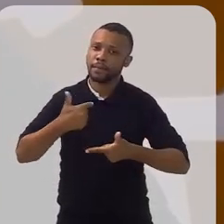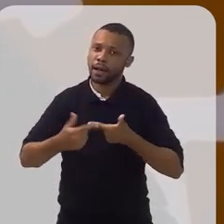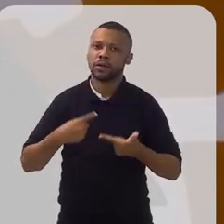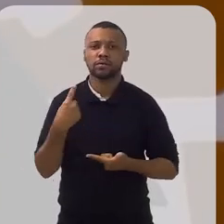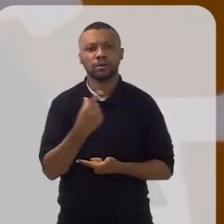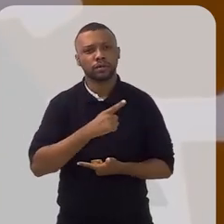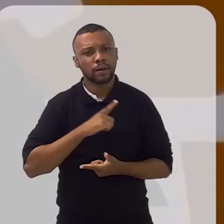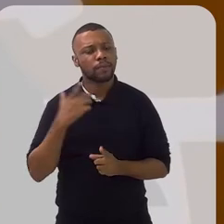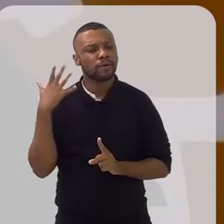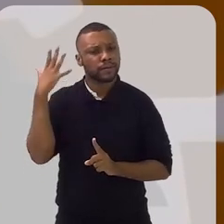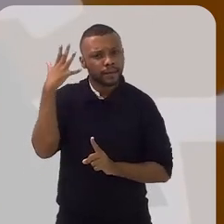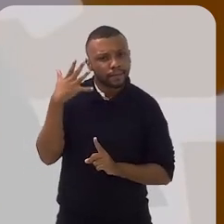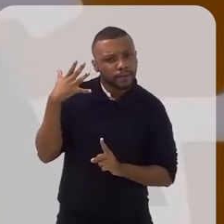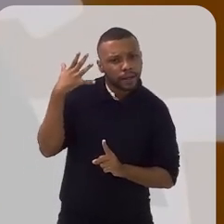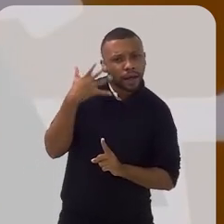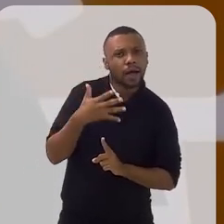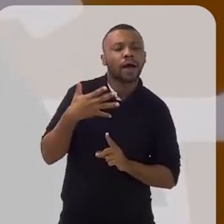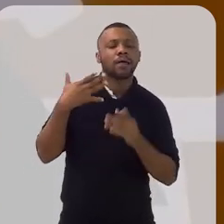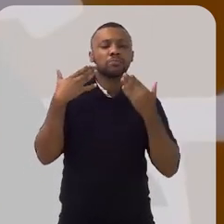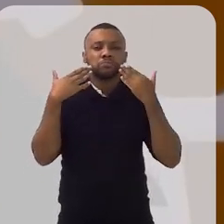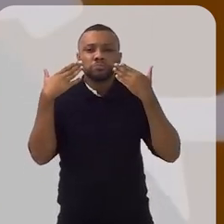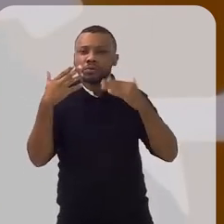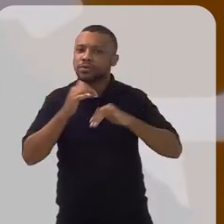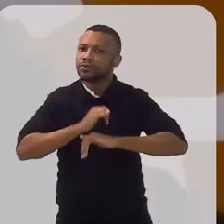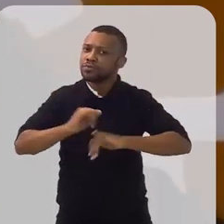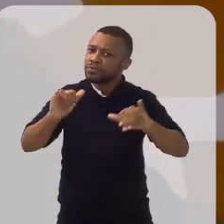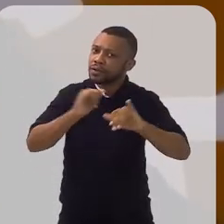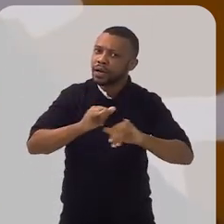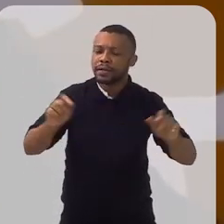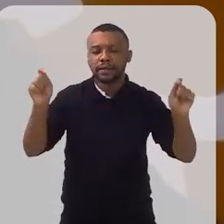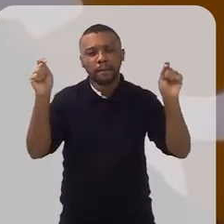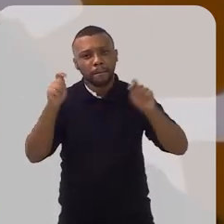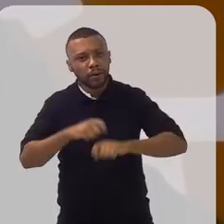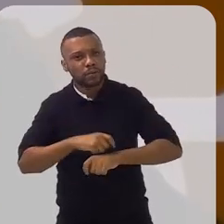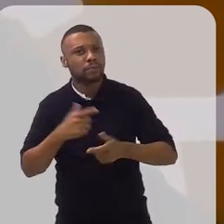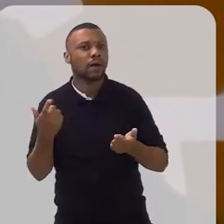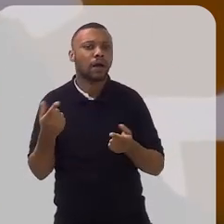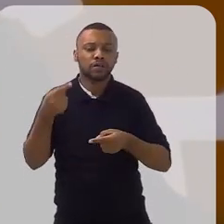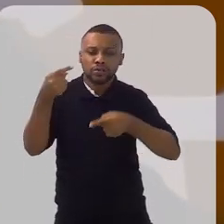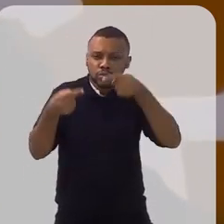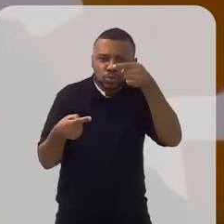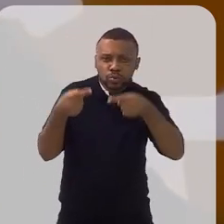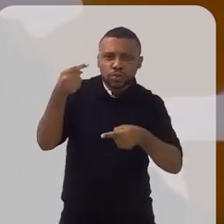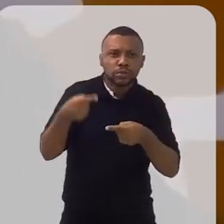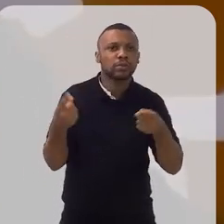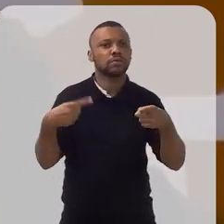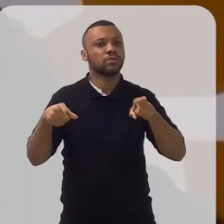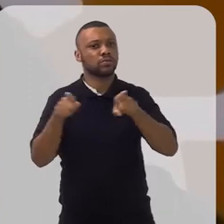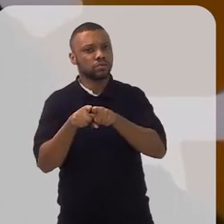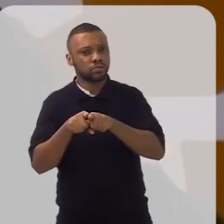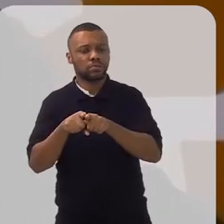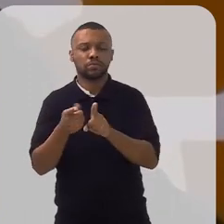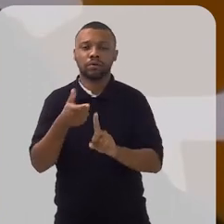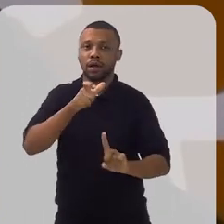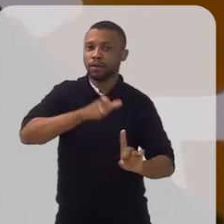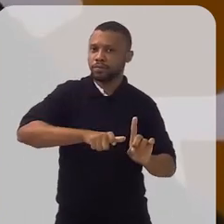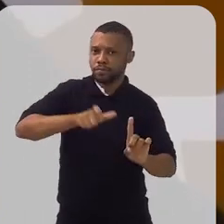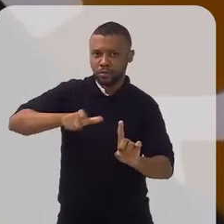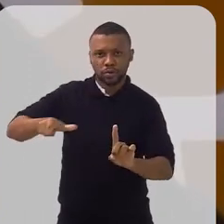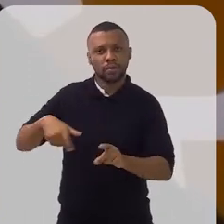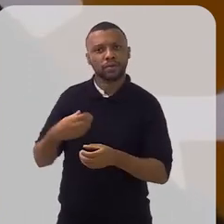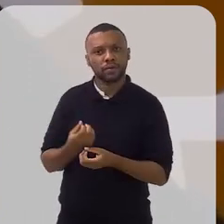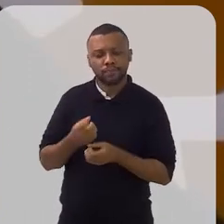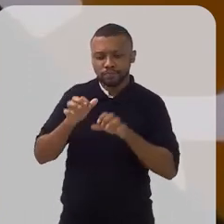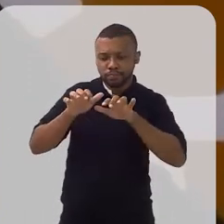está fazendo aqui agora, de disseminar, de divulgar a possibilidade de colocar a classe contábil à disposição dos contribuintes para que